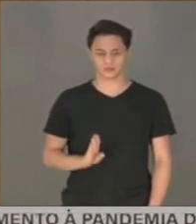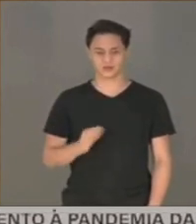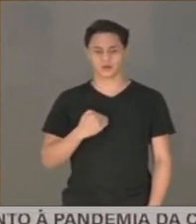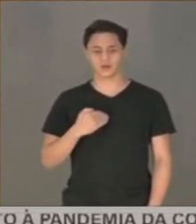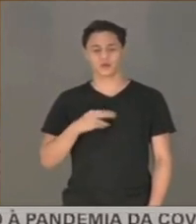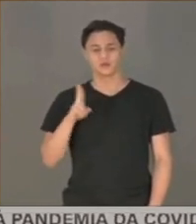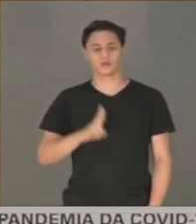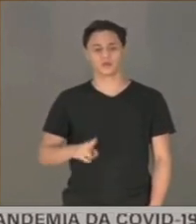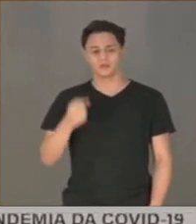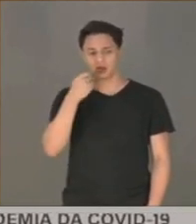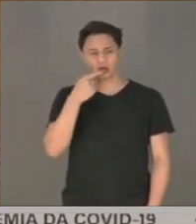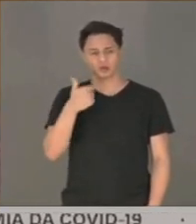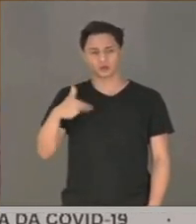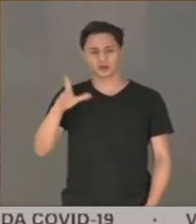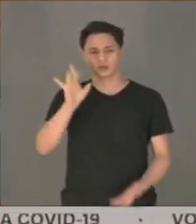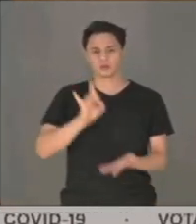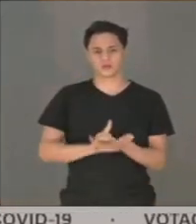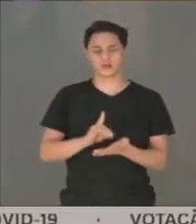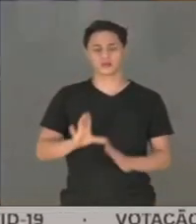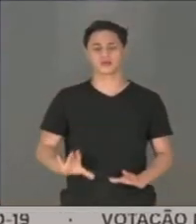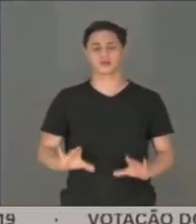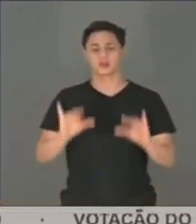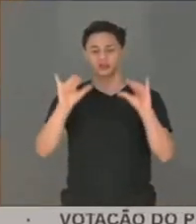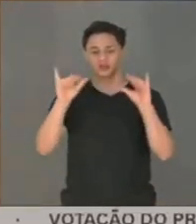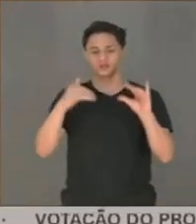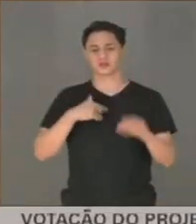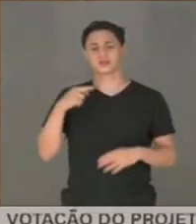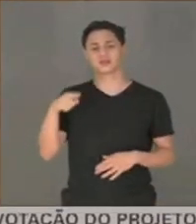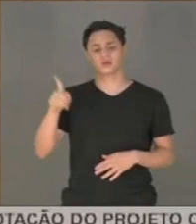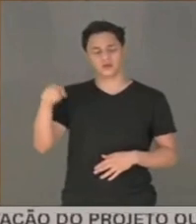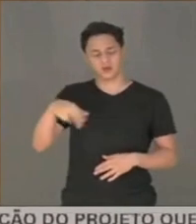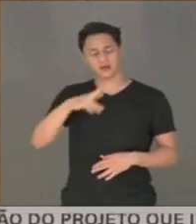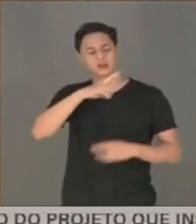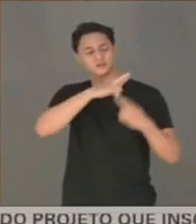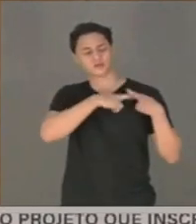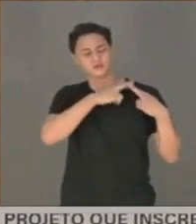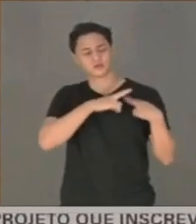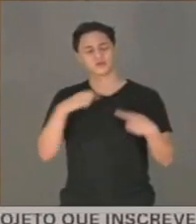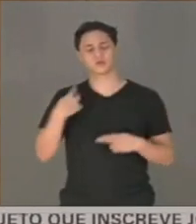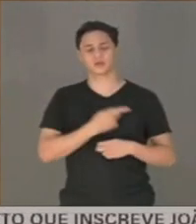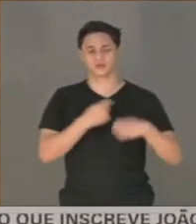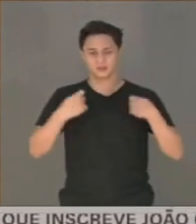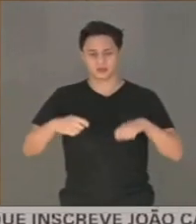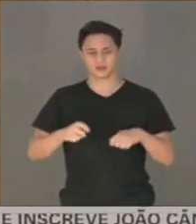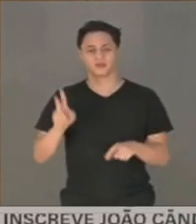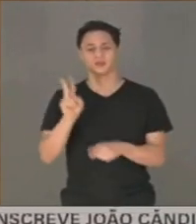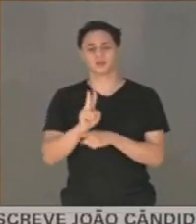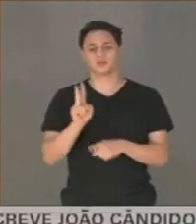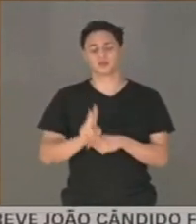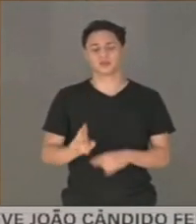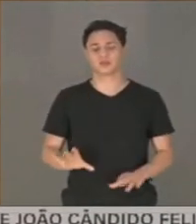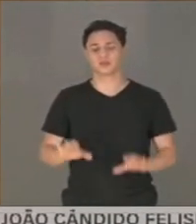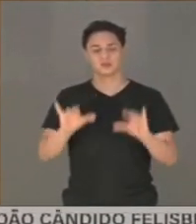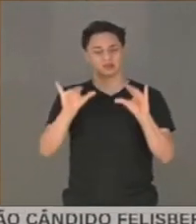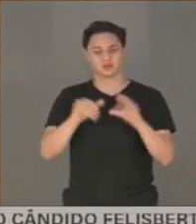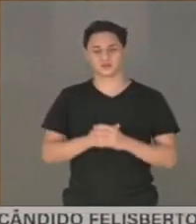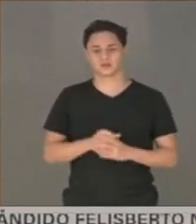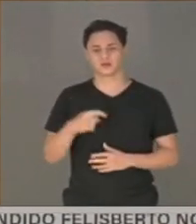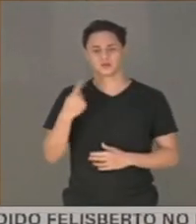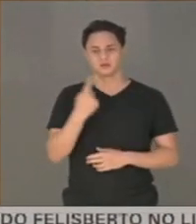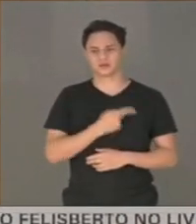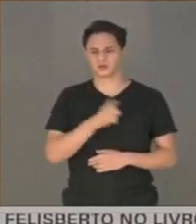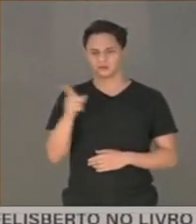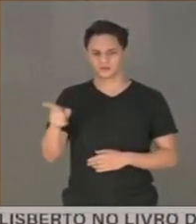medicação sem nenhuma comprovação científica, essa é uma responsabilidade porque nós temos que defender a ciência. Jamais essa